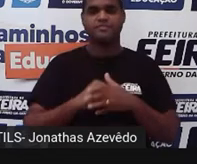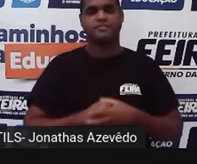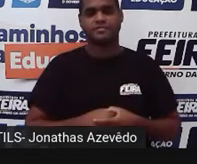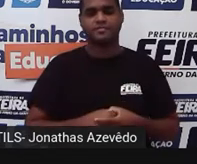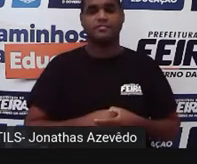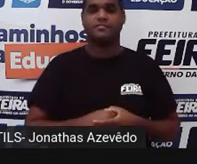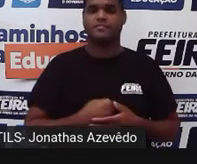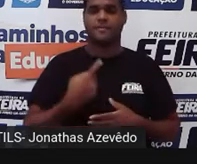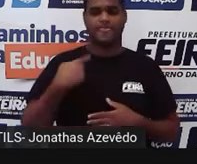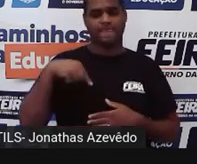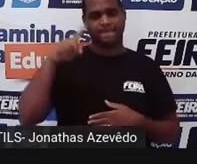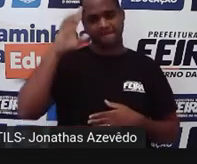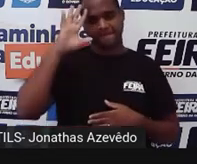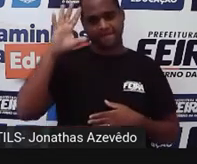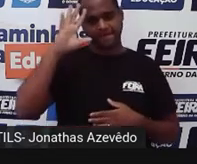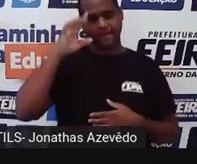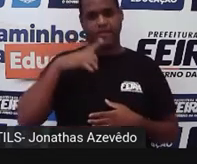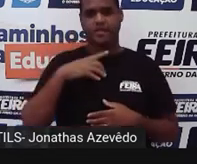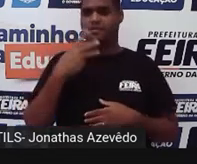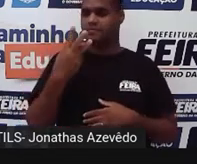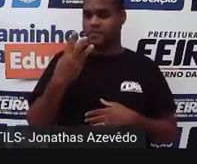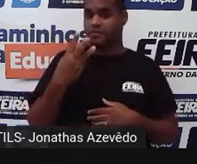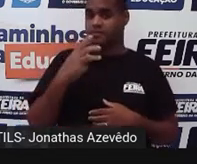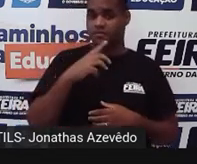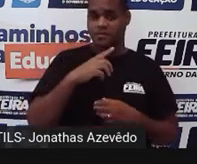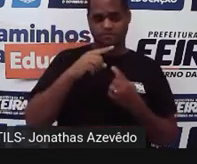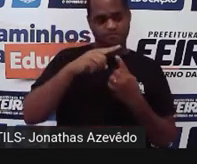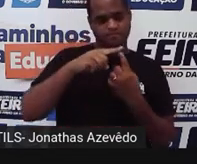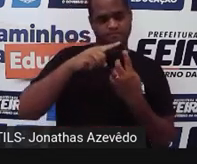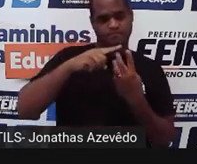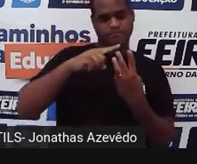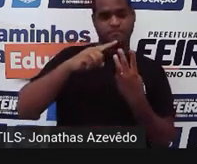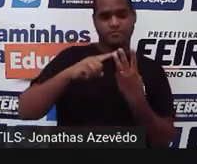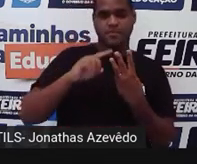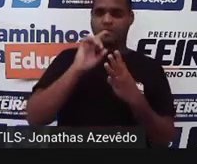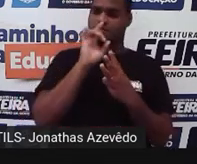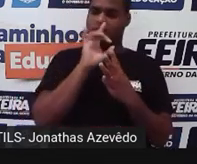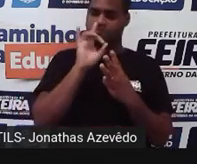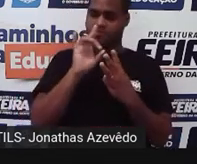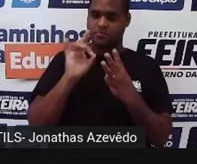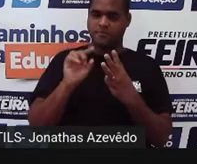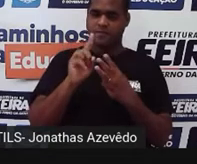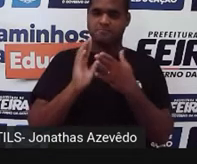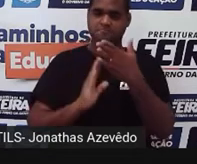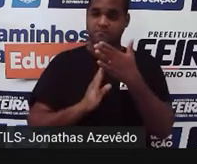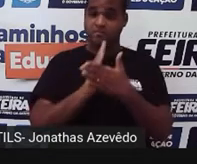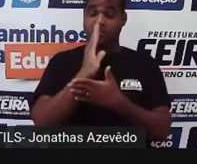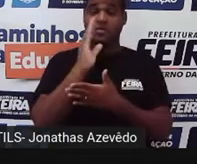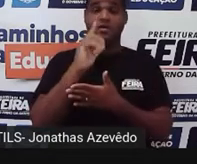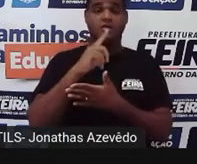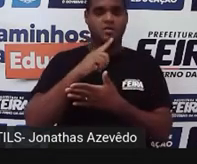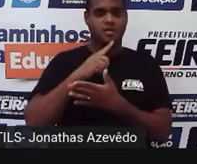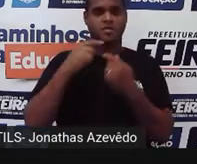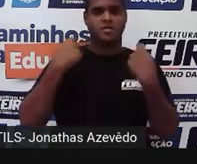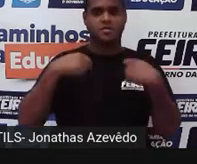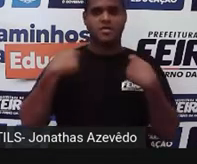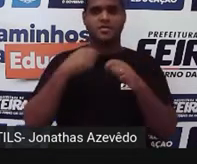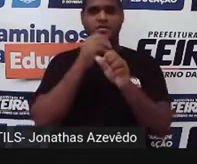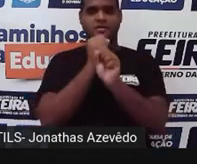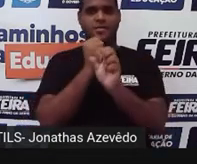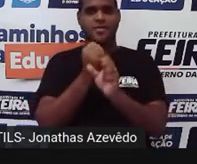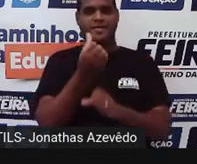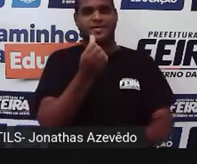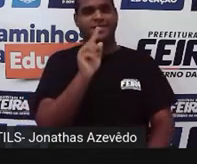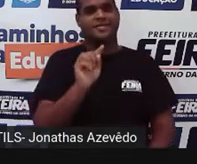Vamos pensar em três unidades e você em cada unidade para ser aprovado tem que tirar uma